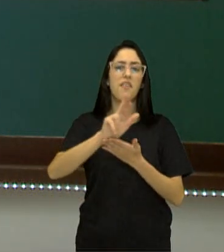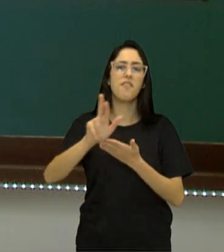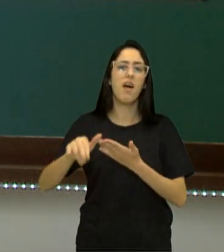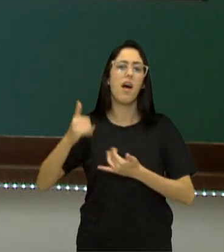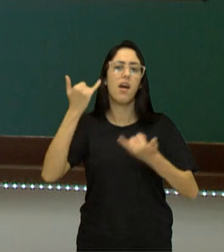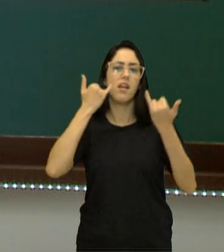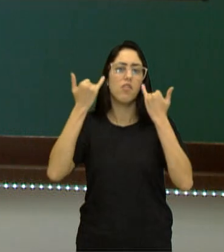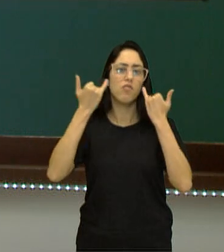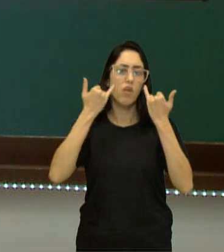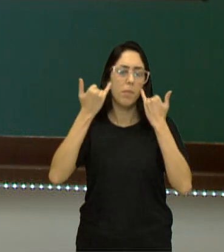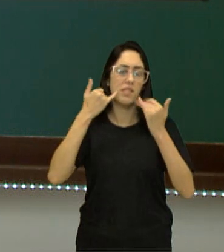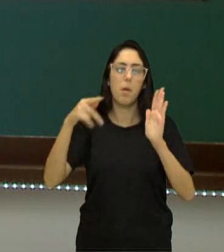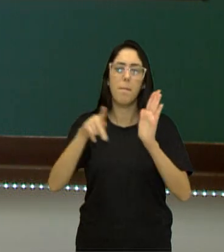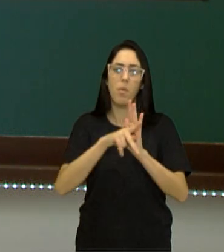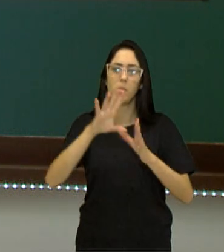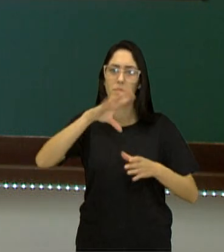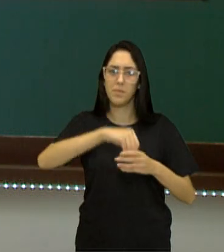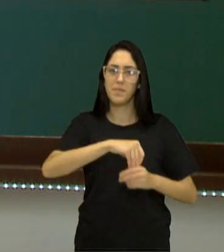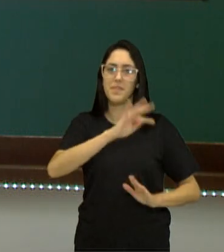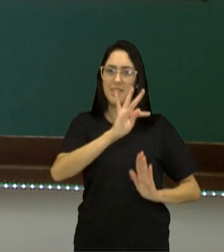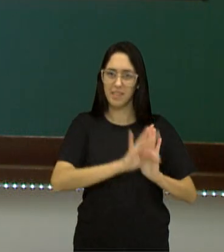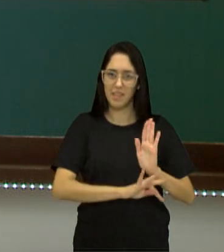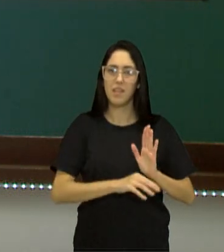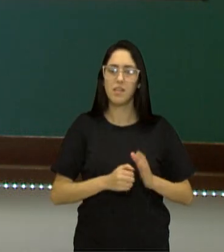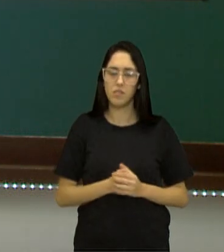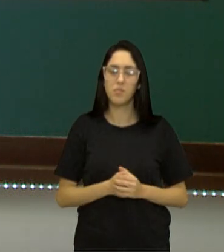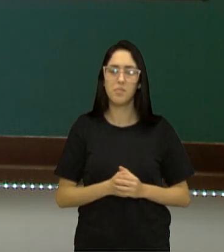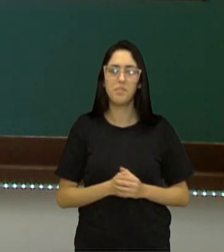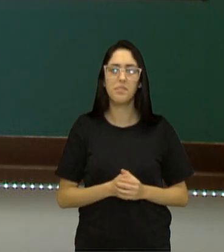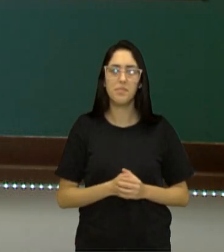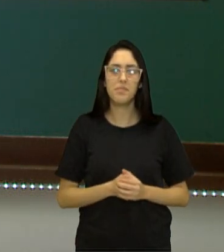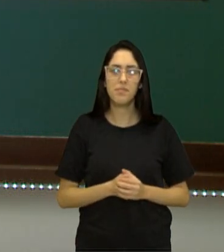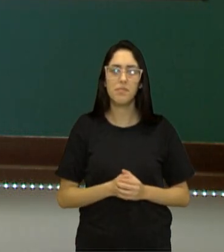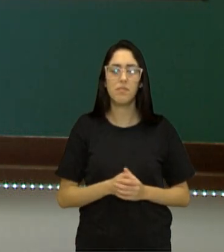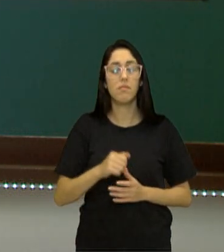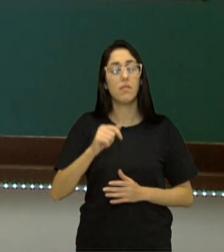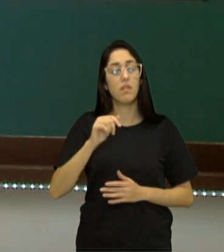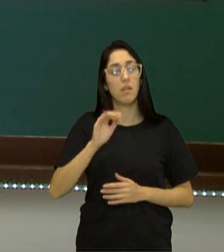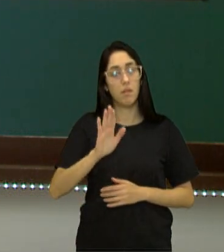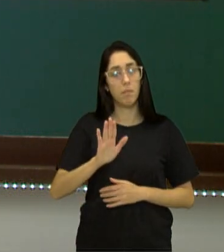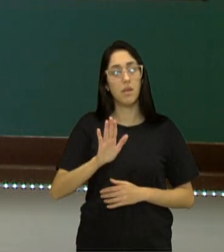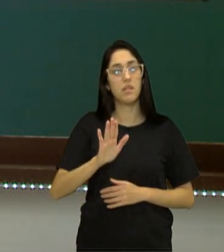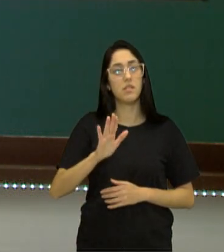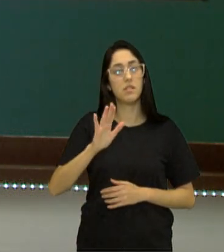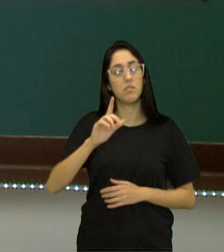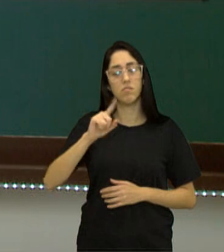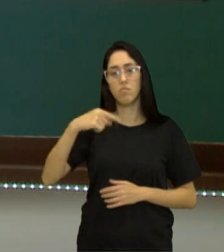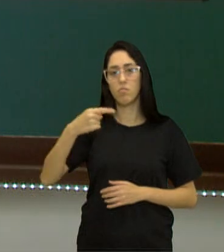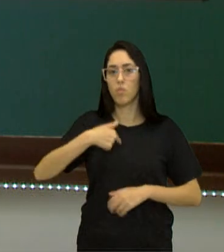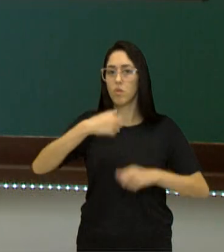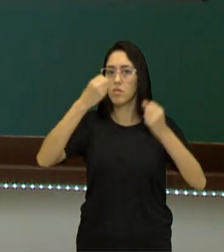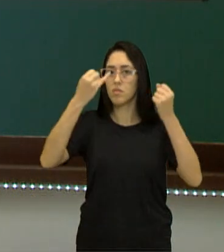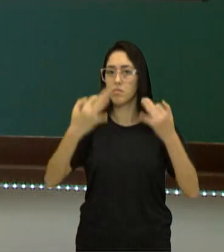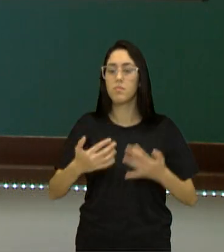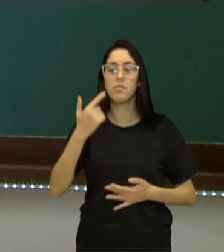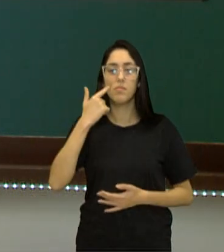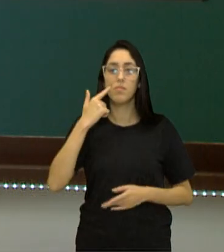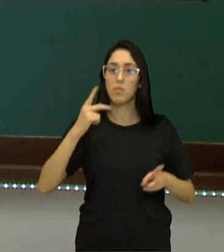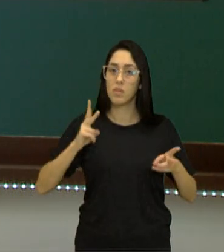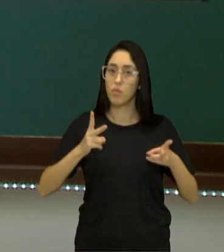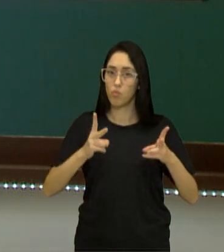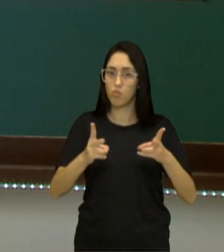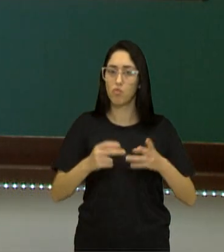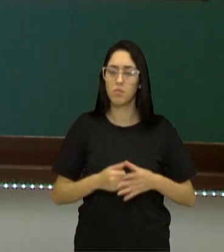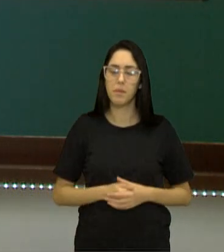dentro do texto ali, com base na ideia que só vamos ver daqui a pouquinho aqui na sequência.